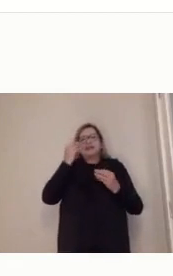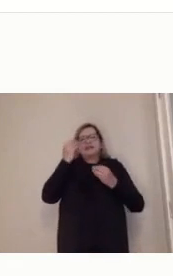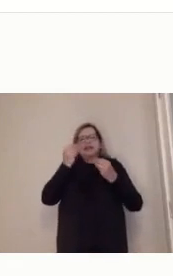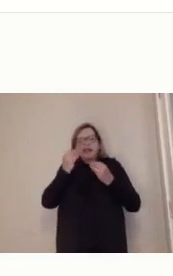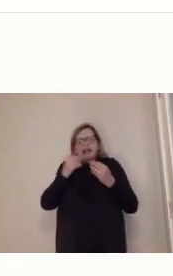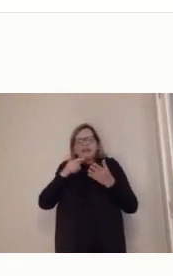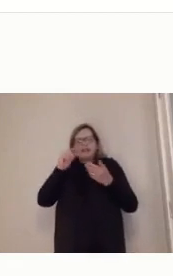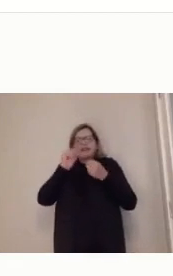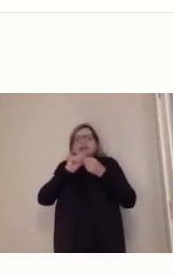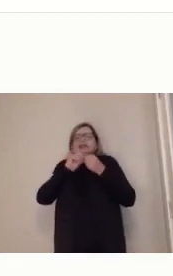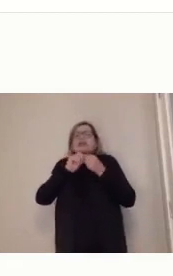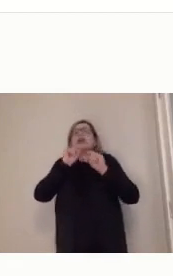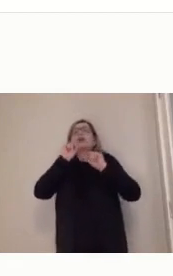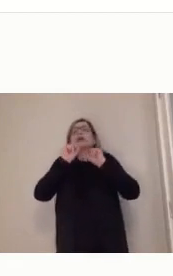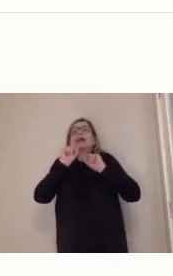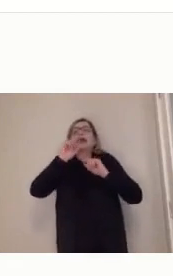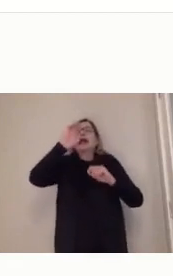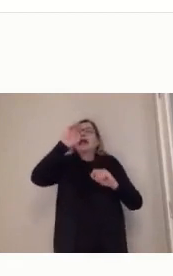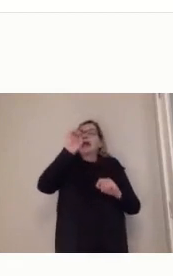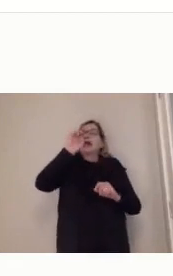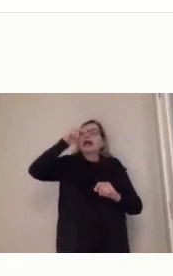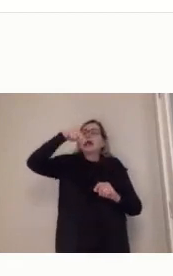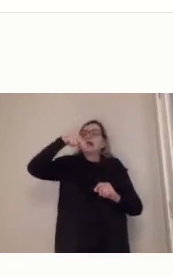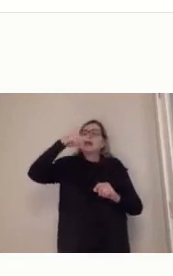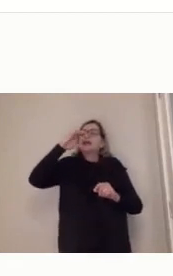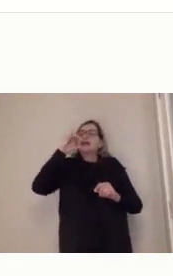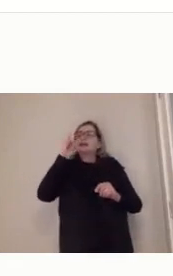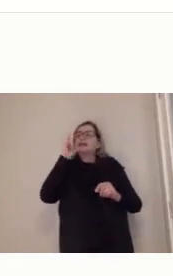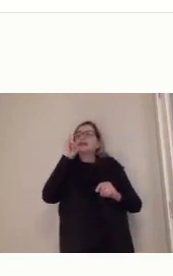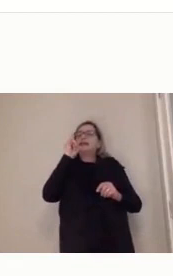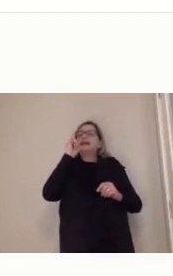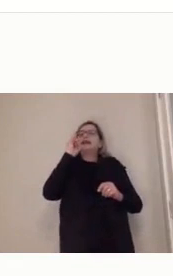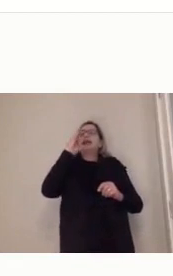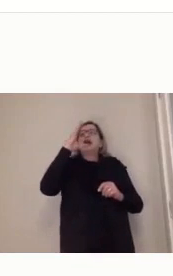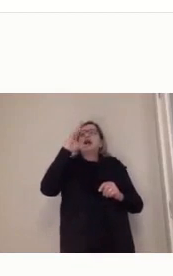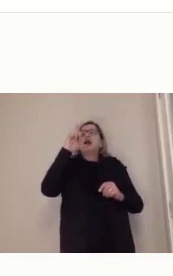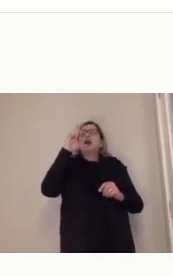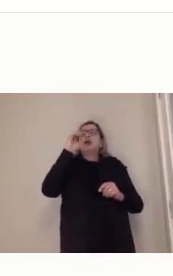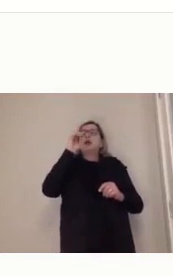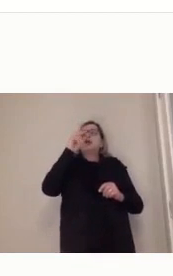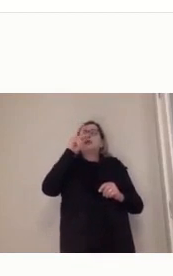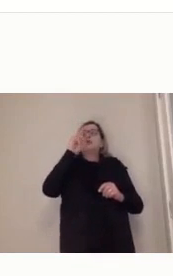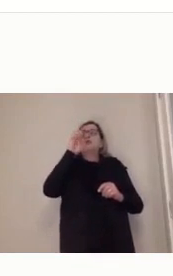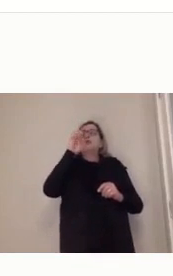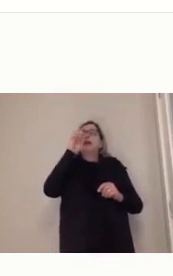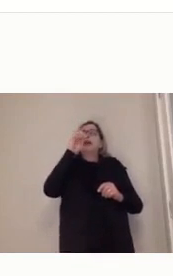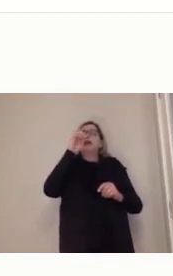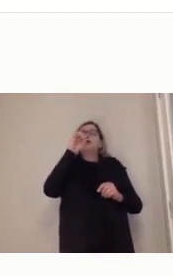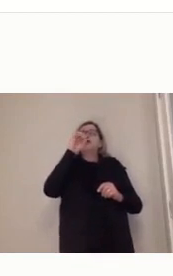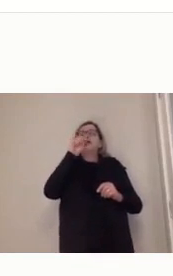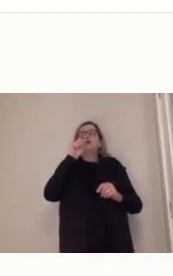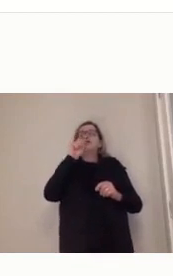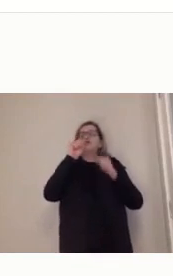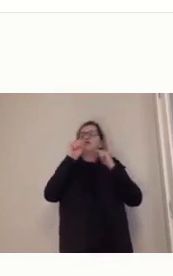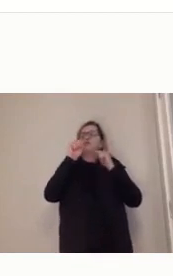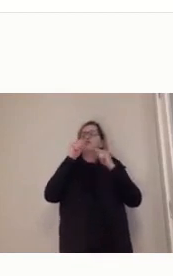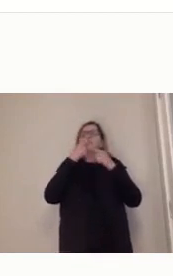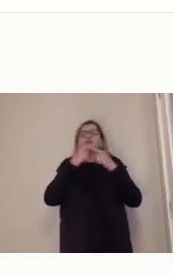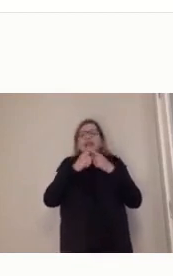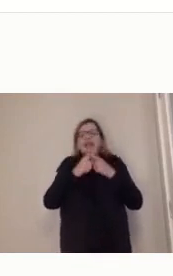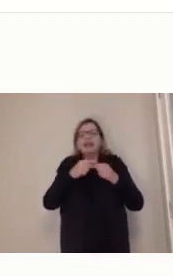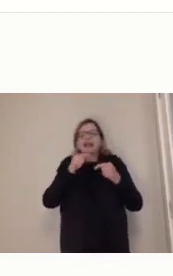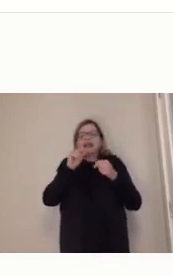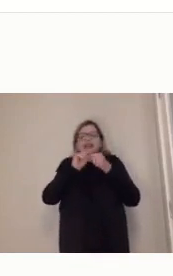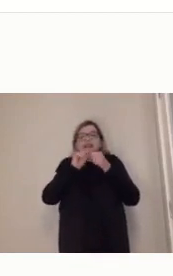soubessem mais, né? Cada vez mais. Então, eles conseguiram, à época, juntar mais ou menos 2